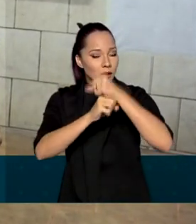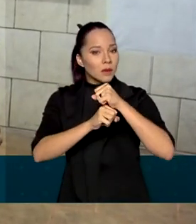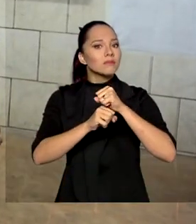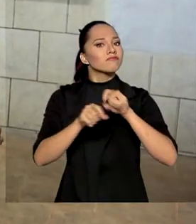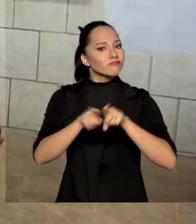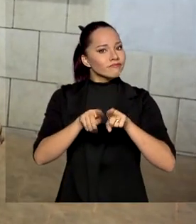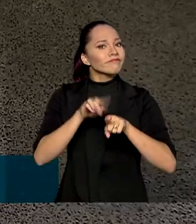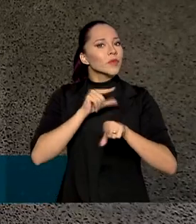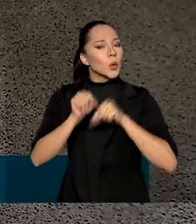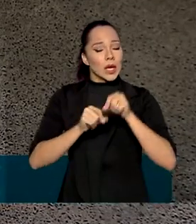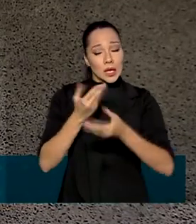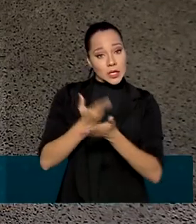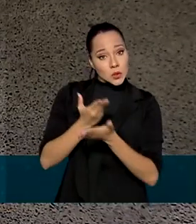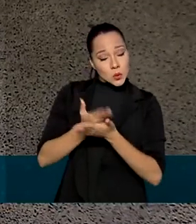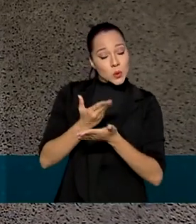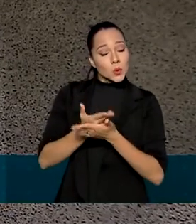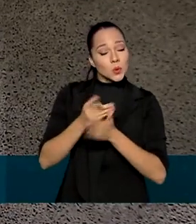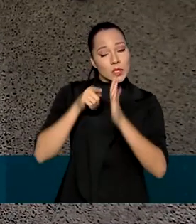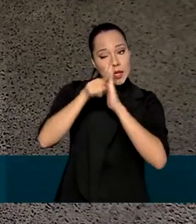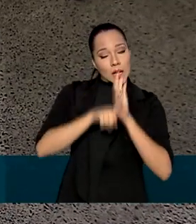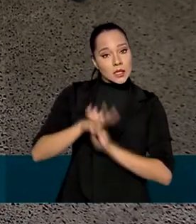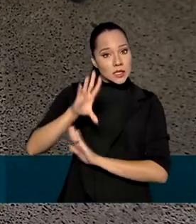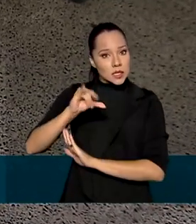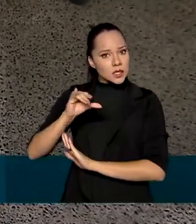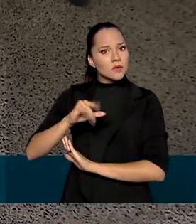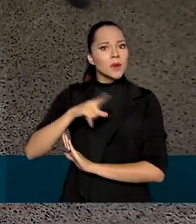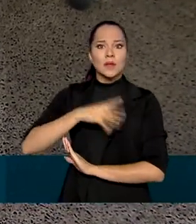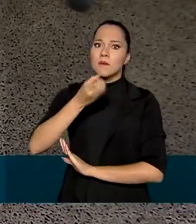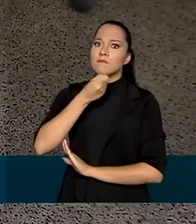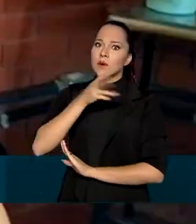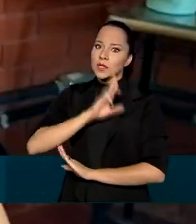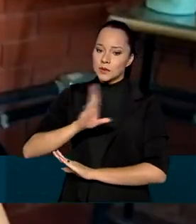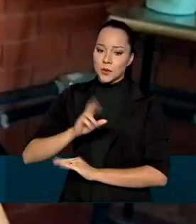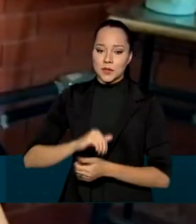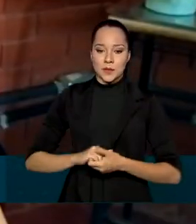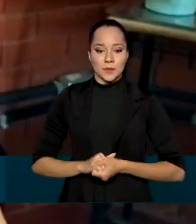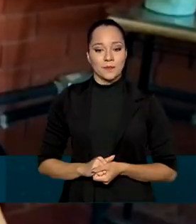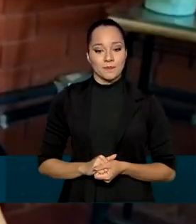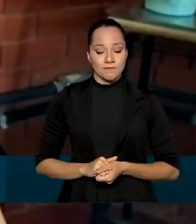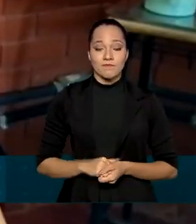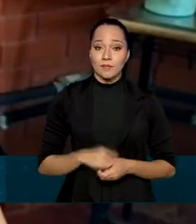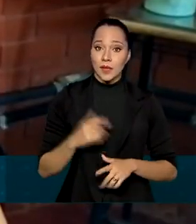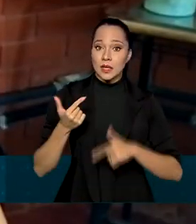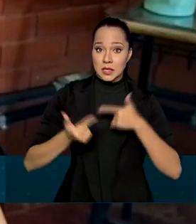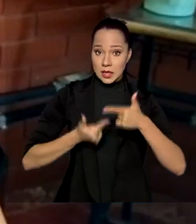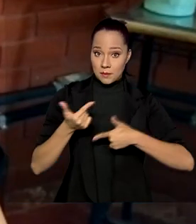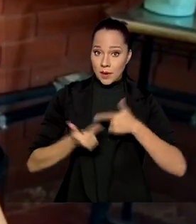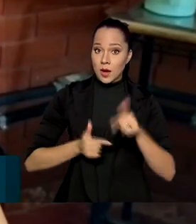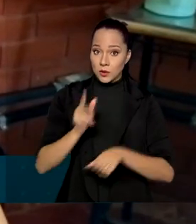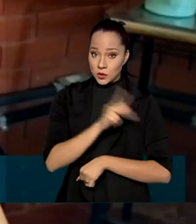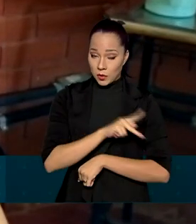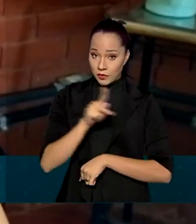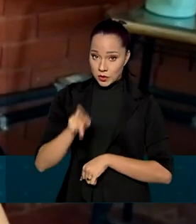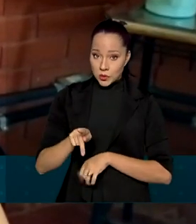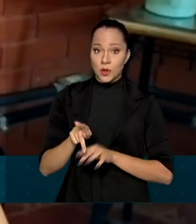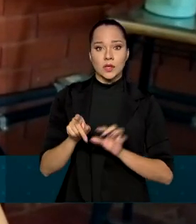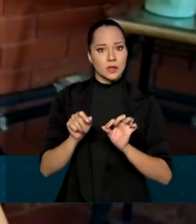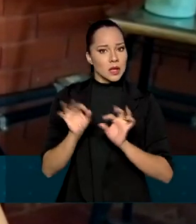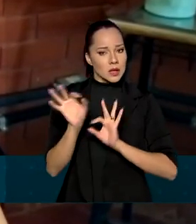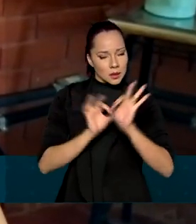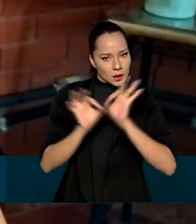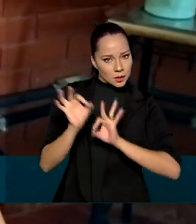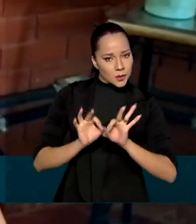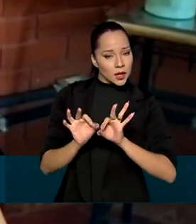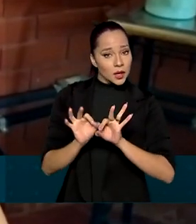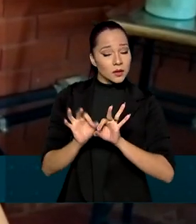baseiam em estudos científicos para obter bons resultados. Esse trabalho que os professores fazem e que estão sendo